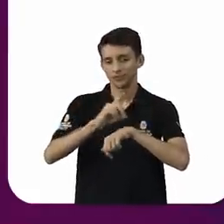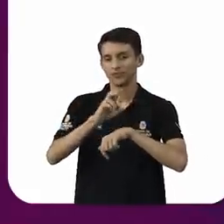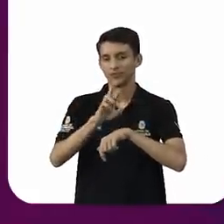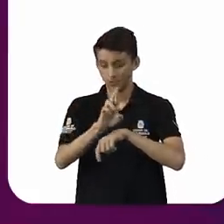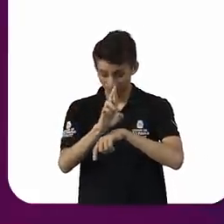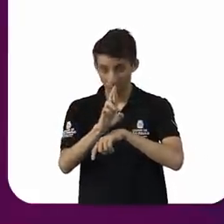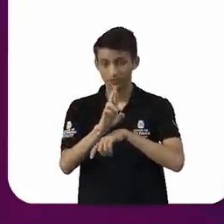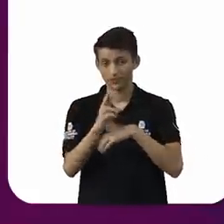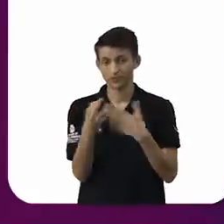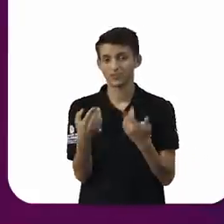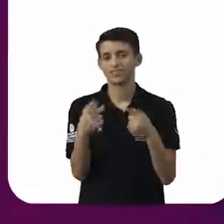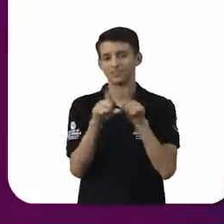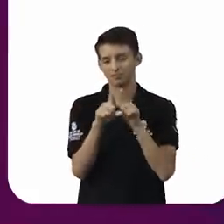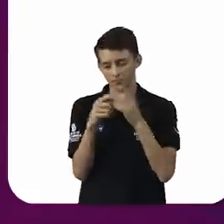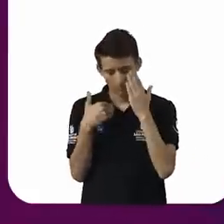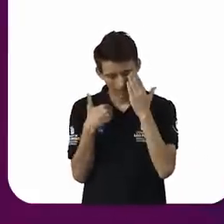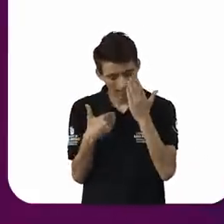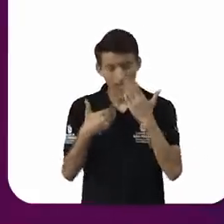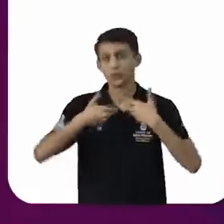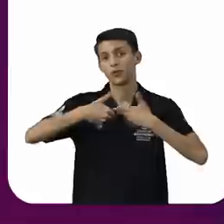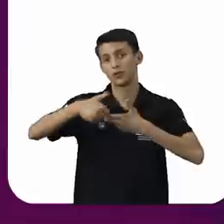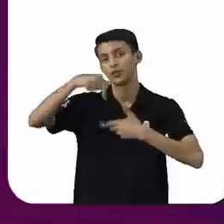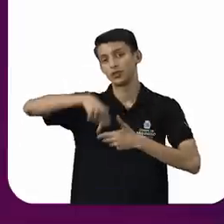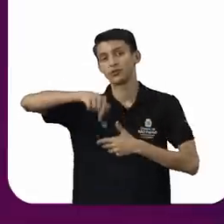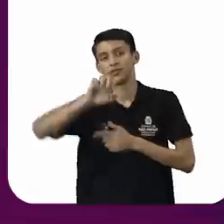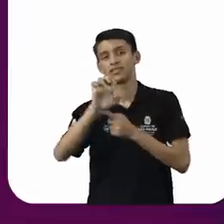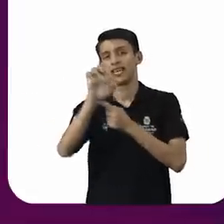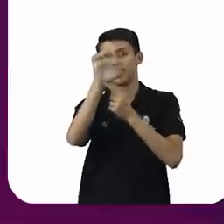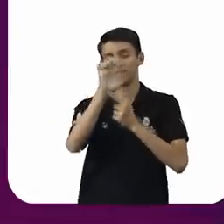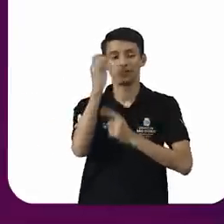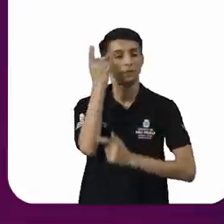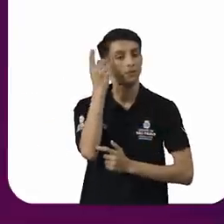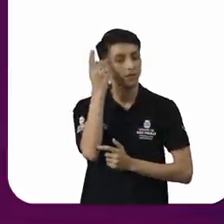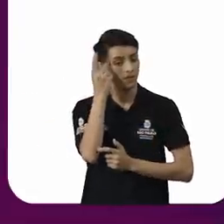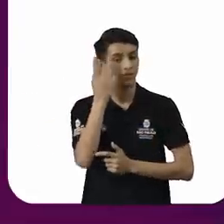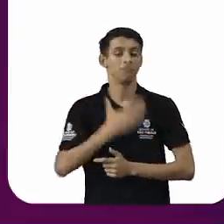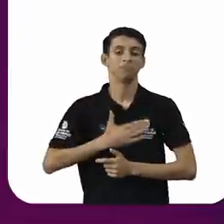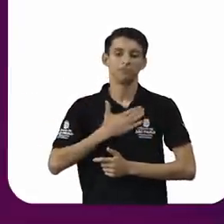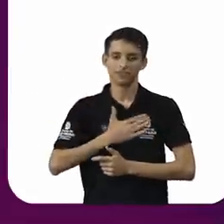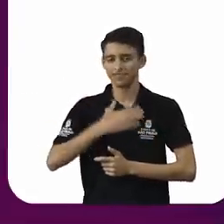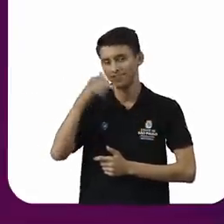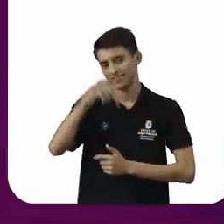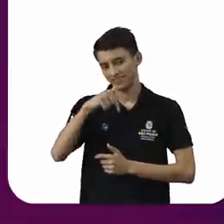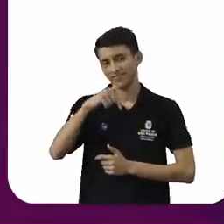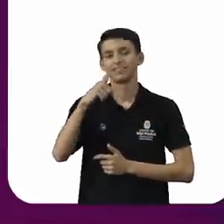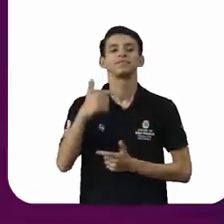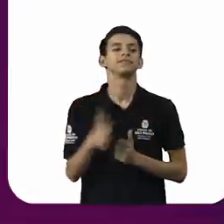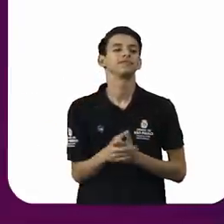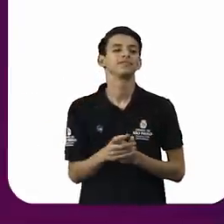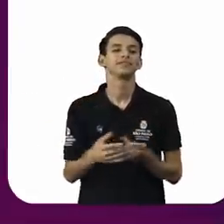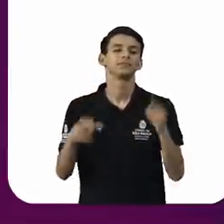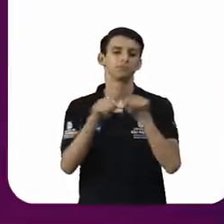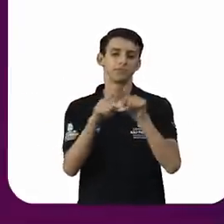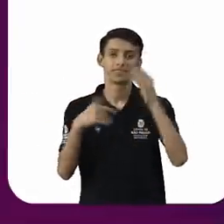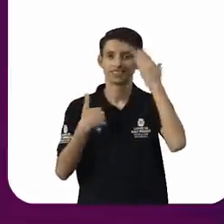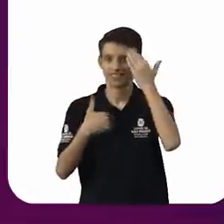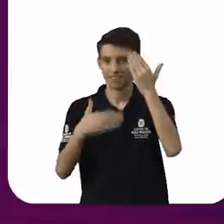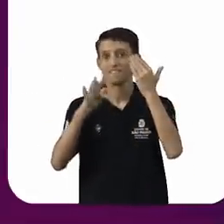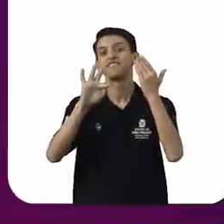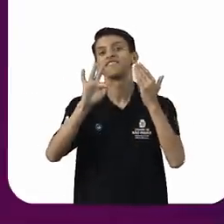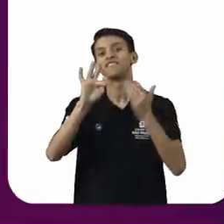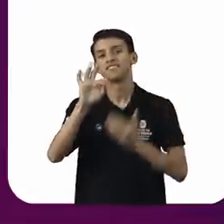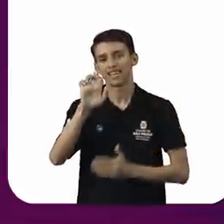Tribunal Regional Eleitoral do Estado de São Paulo. É um prazer estar aqui. E agradecer também a Fernanda Betti, que é